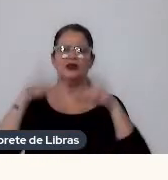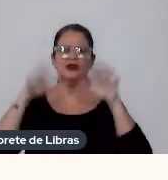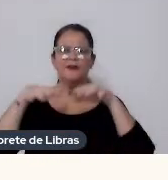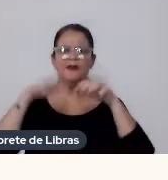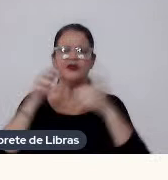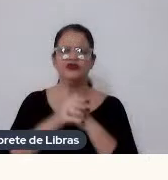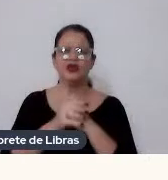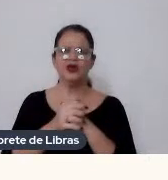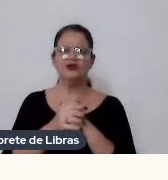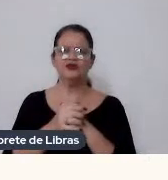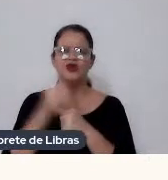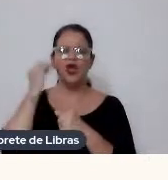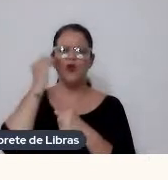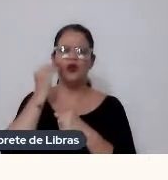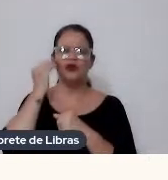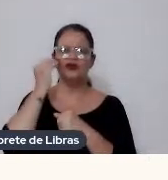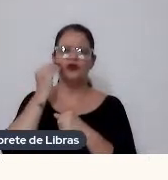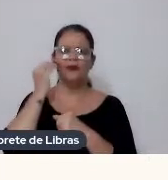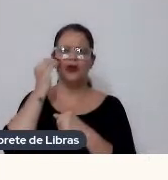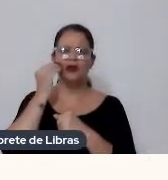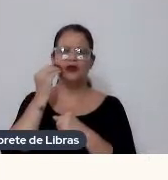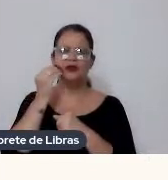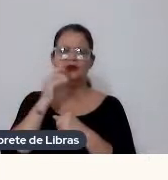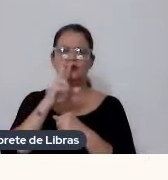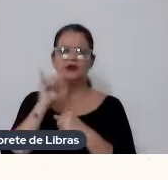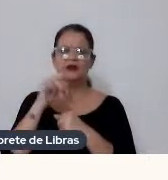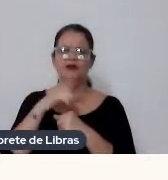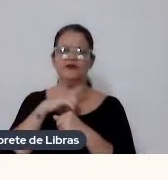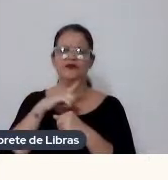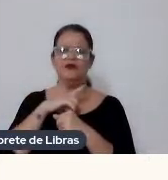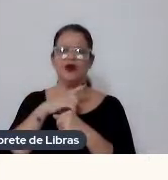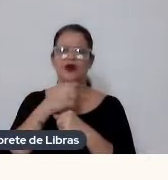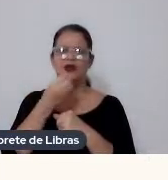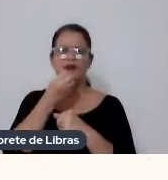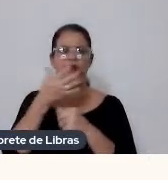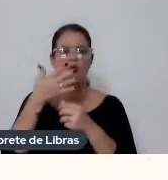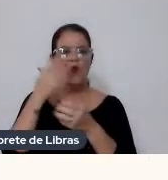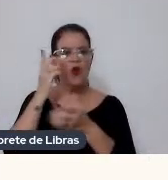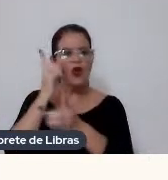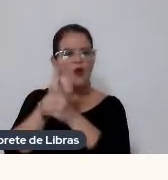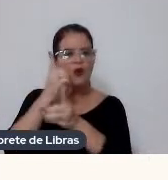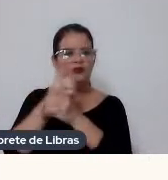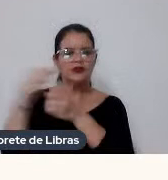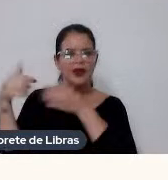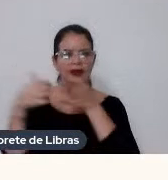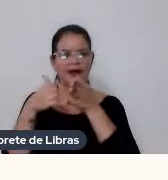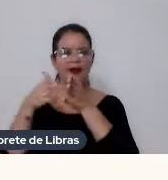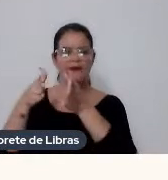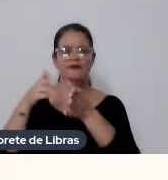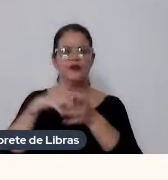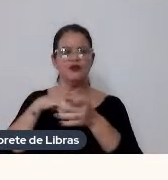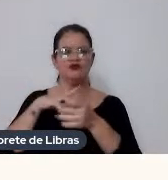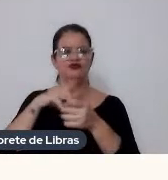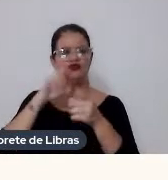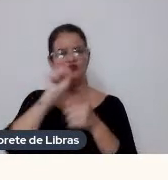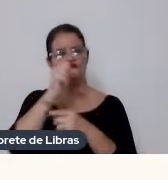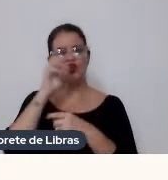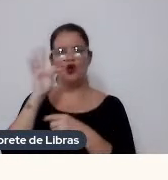Experiência E tanto Descobrir Caminhos aí Para representar isso No Stop Motion